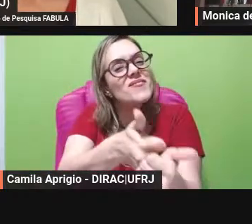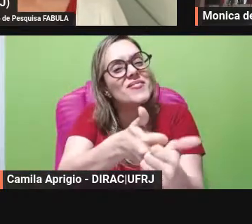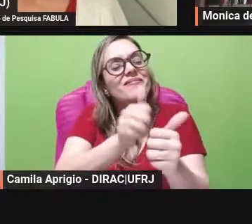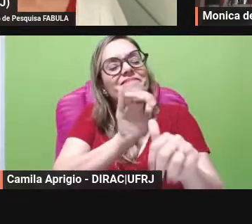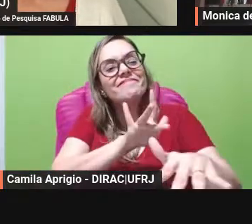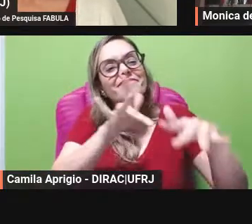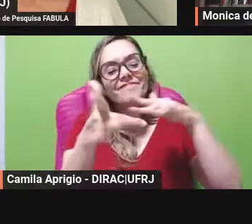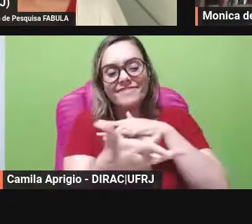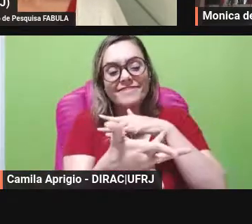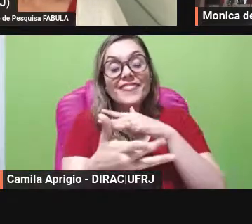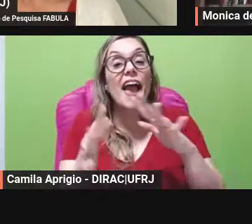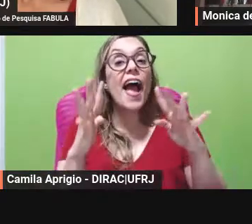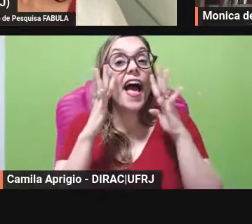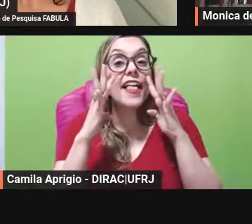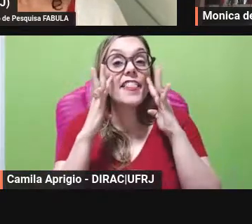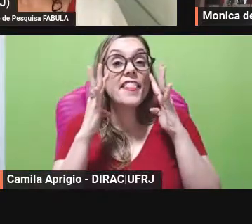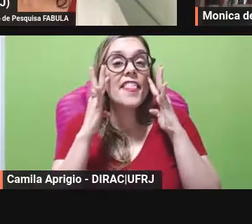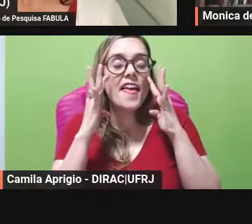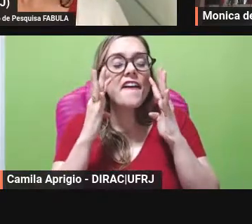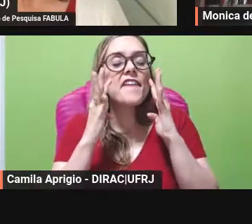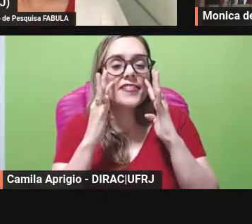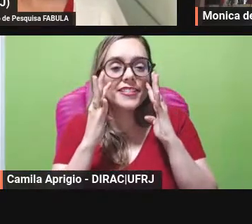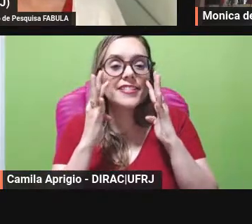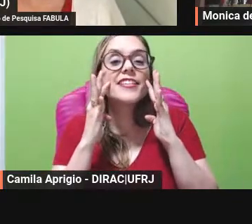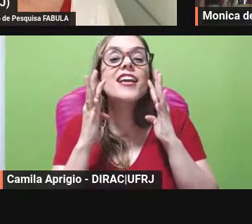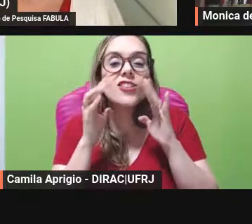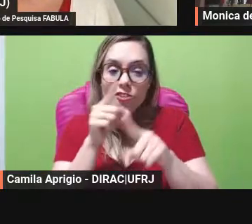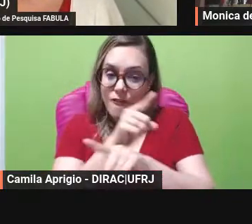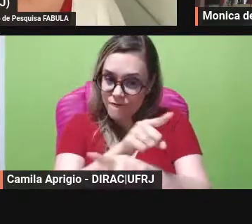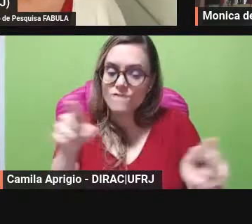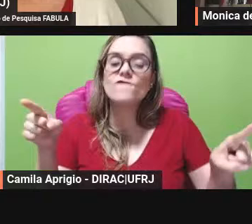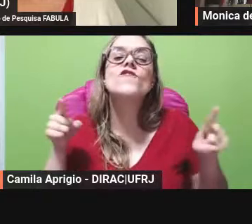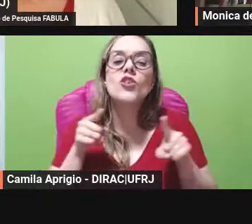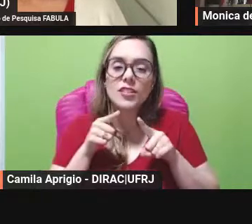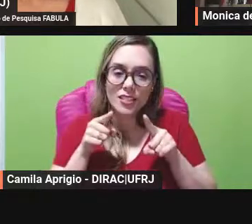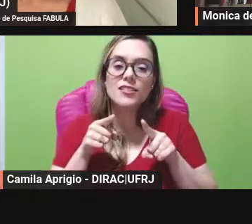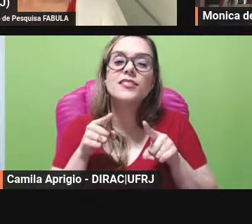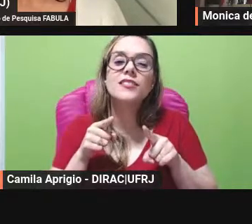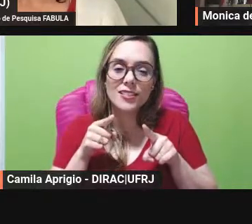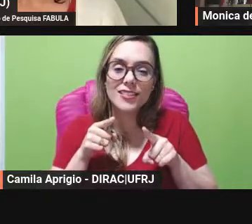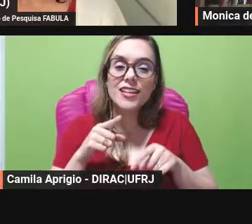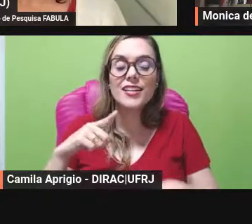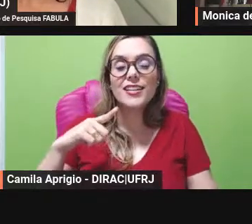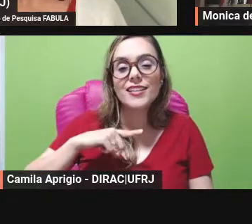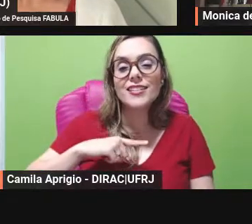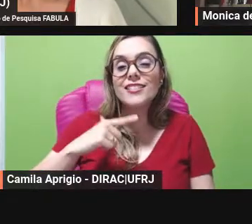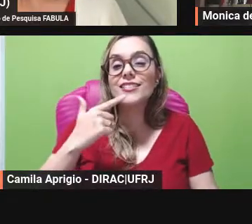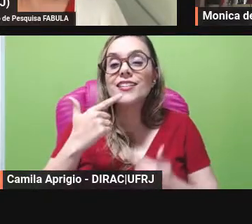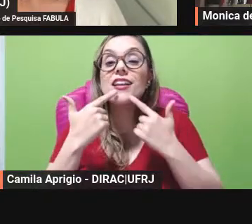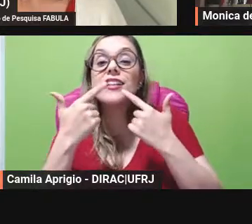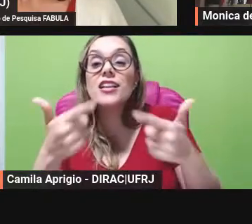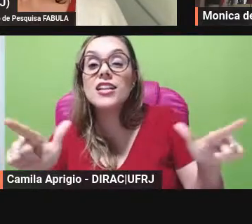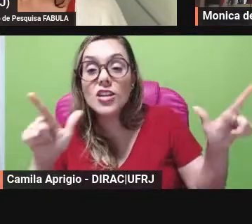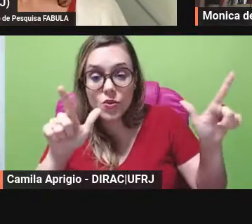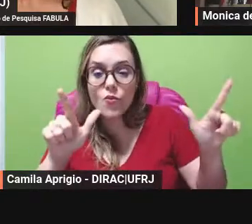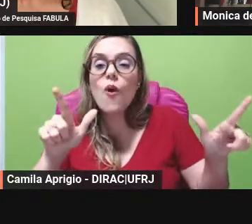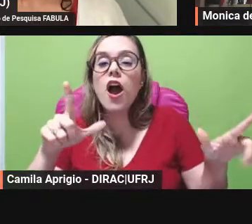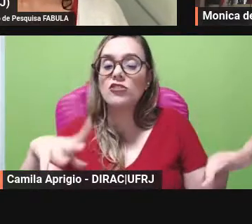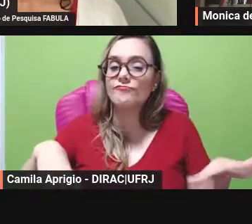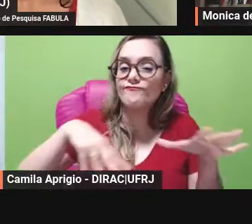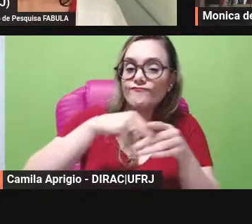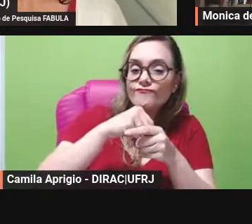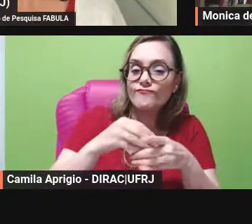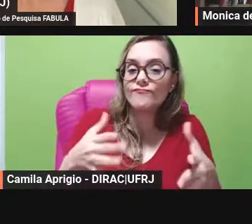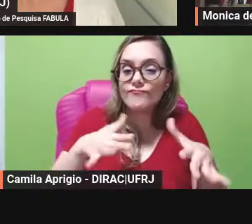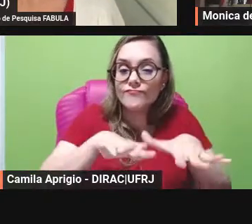atentos atentes para usar aqui uma linguagem inclusiva nas nossas